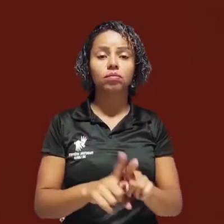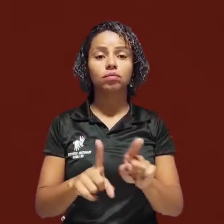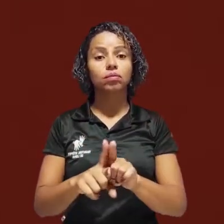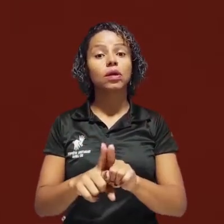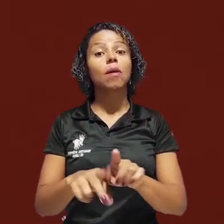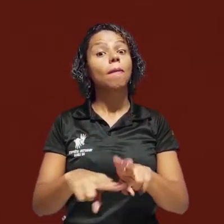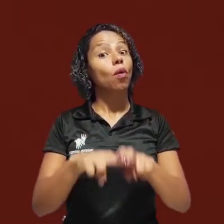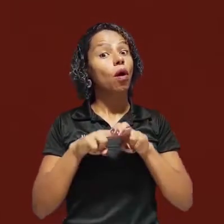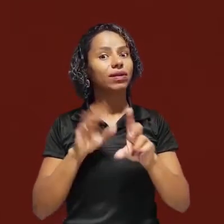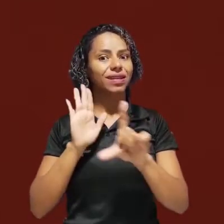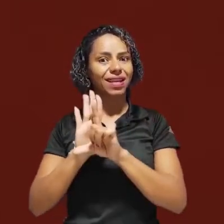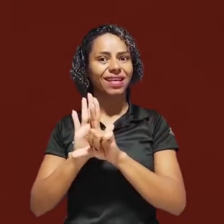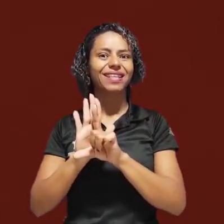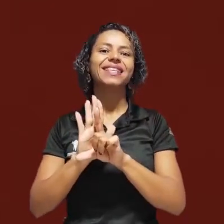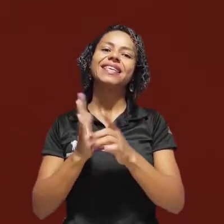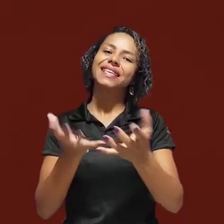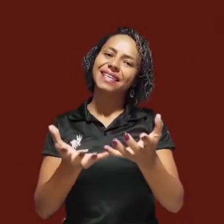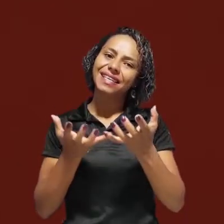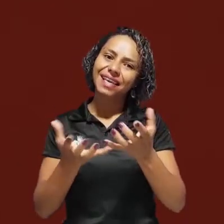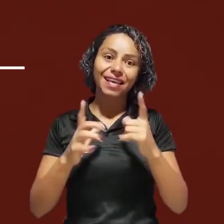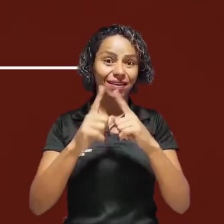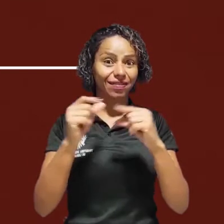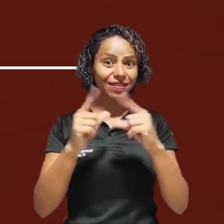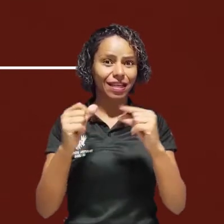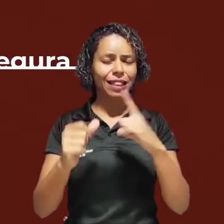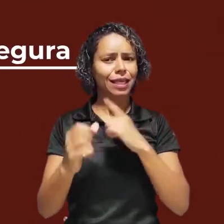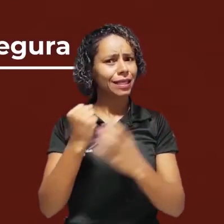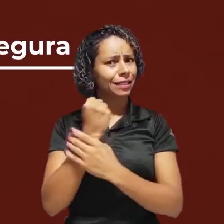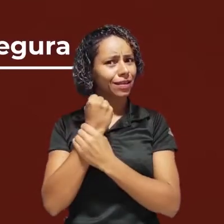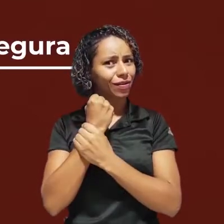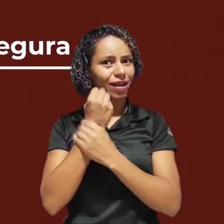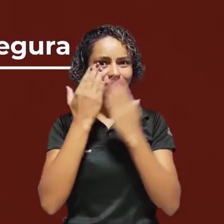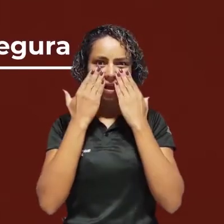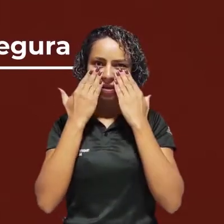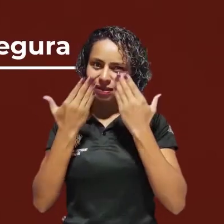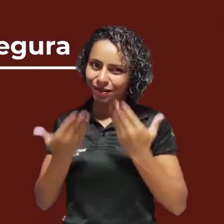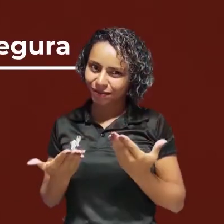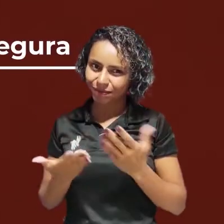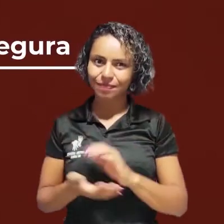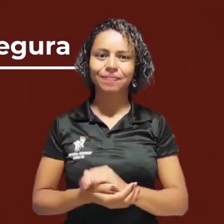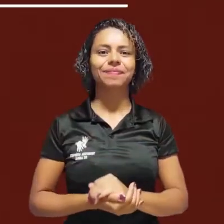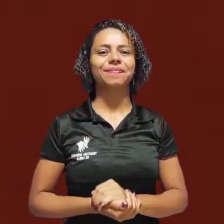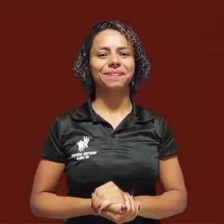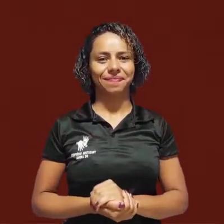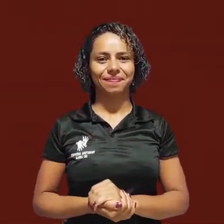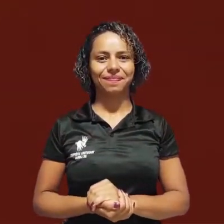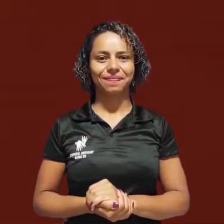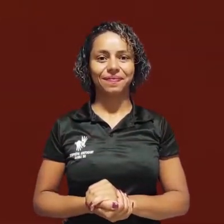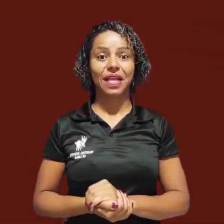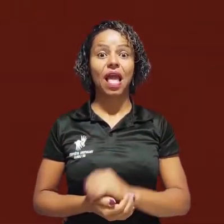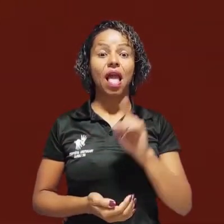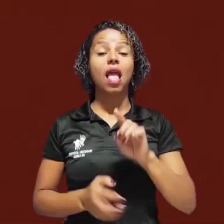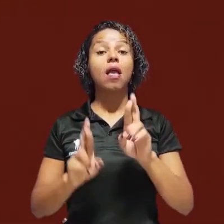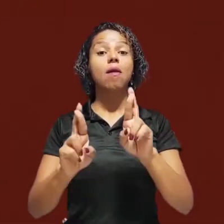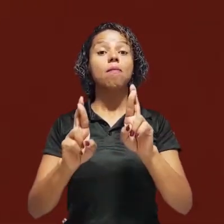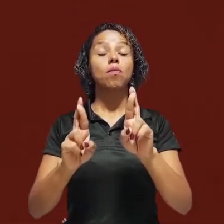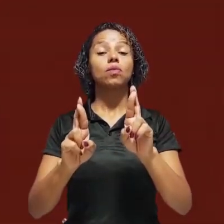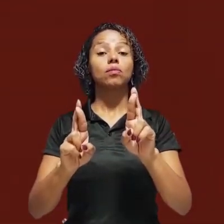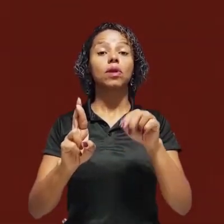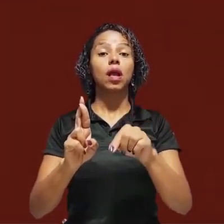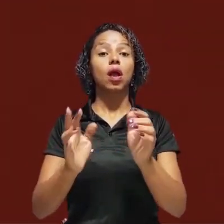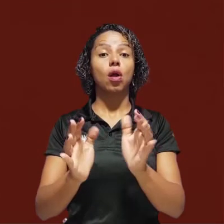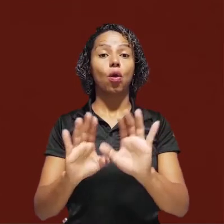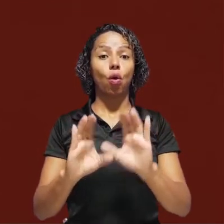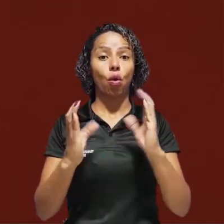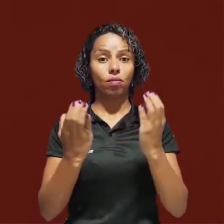consequentemente, tornar a universidade ainda mais segura e transparente. São atribuições dessa